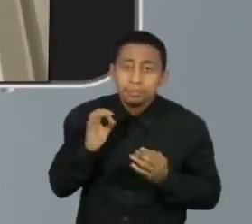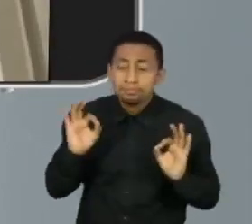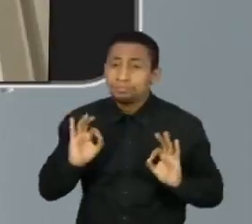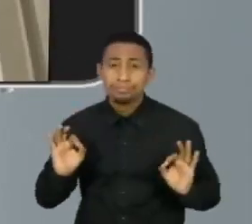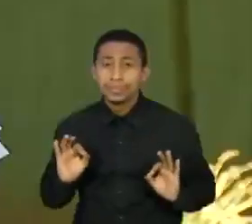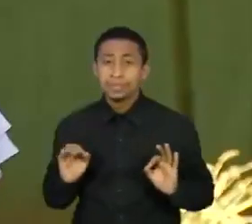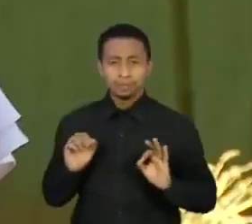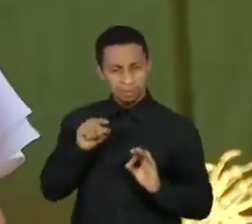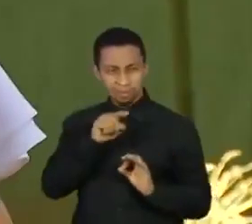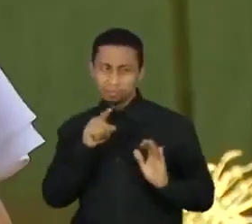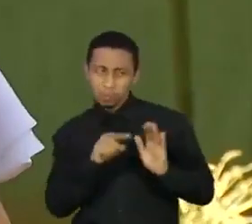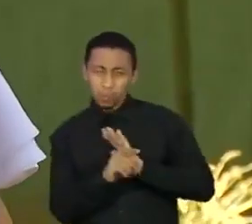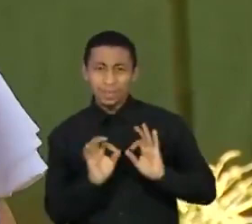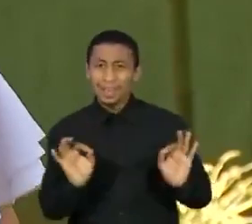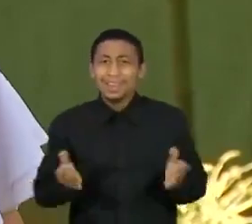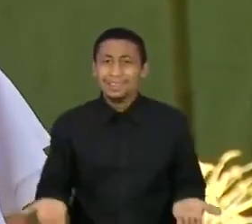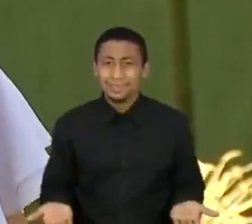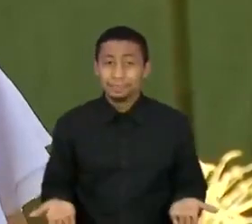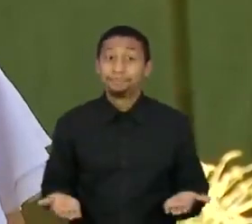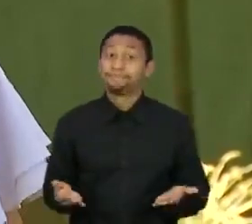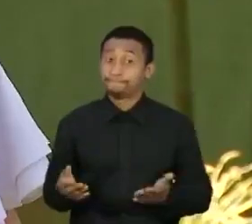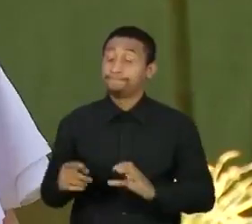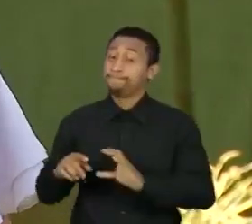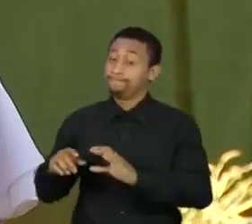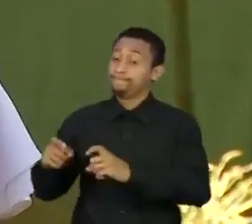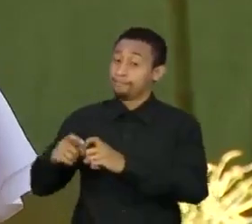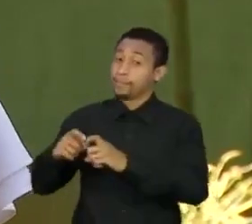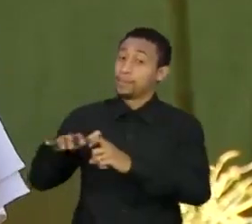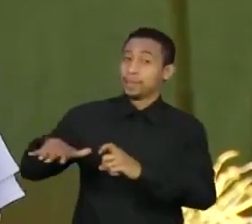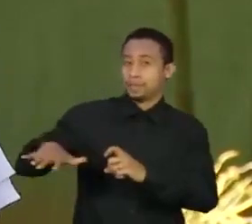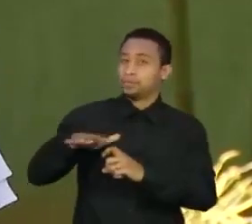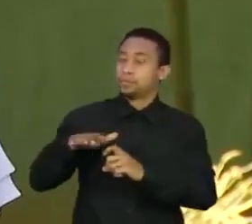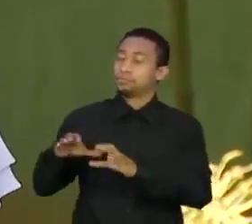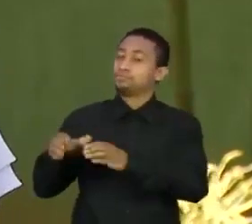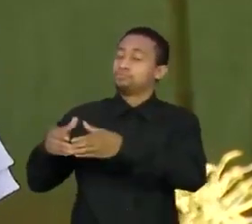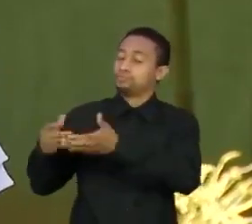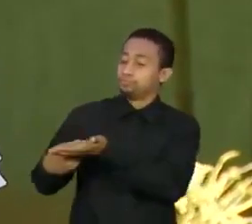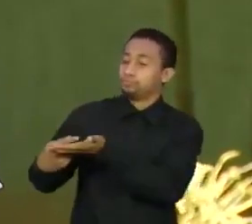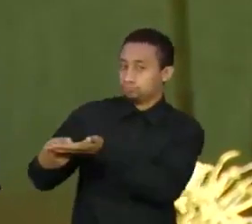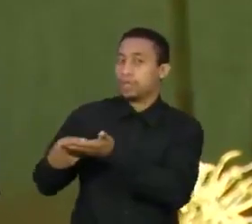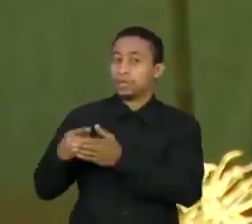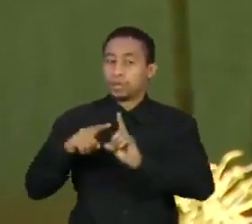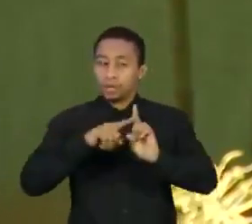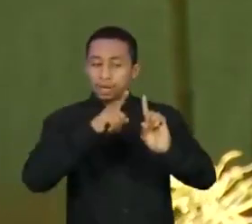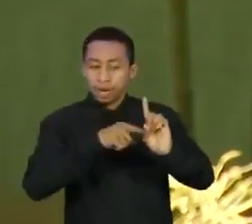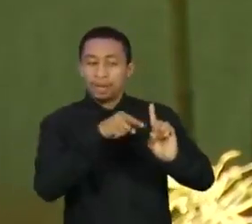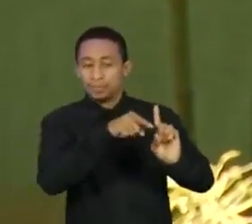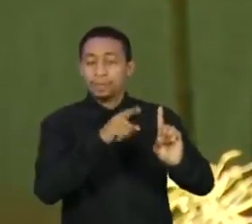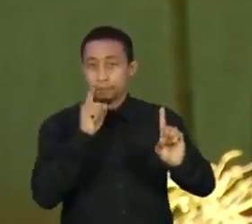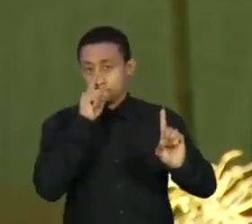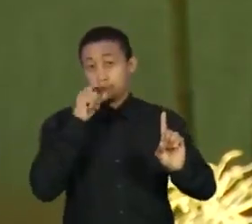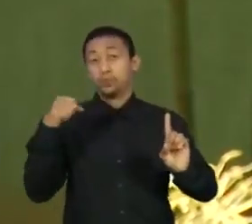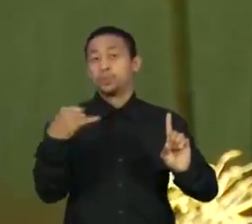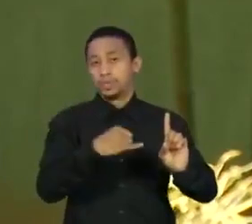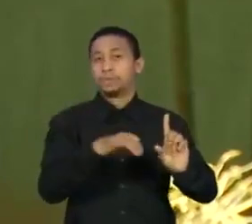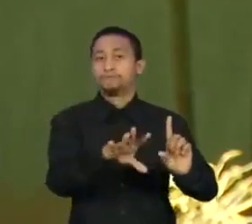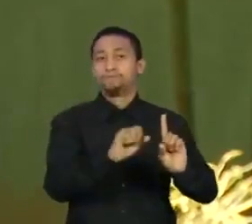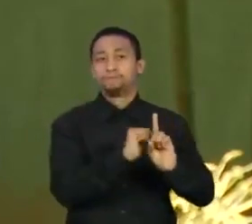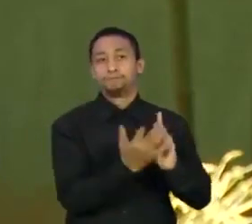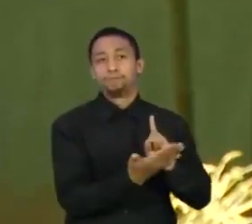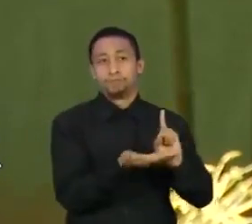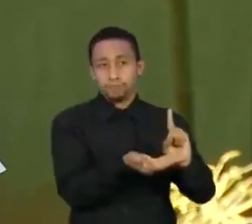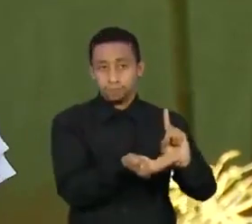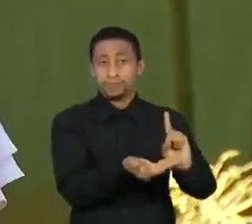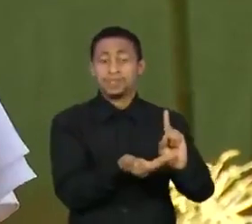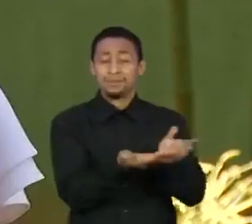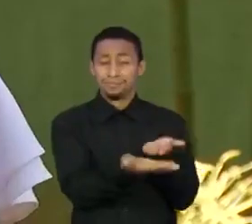poderia estar contaminada. Já é consenso entre os médicos que as gestantes fazem parte do grupo de risco da Covid-19. Isto